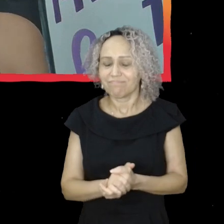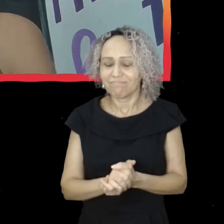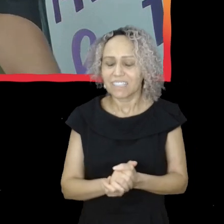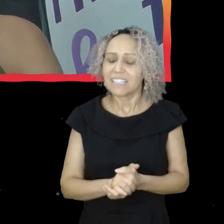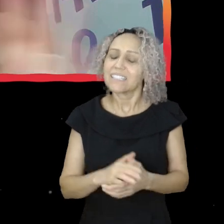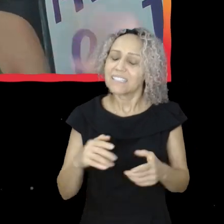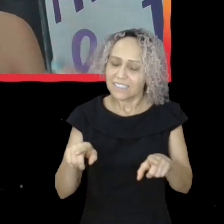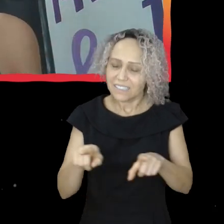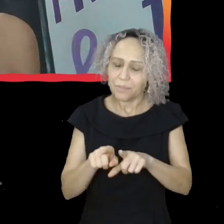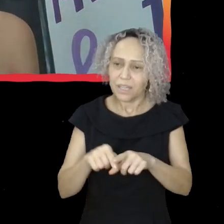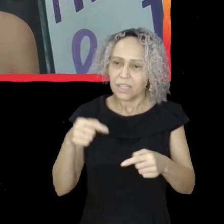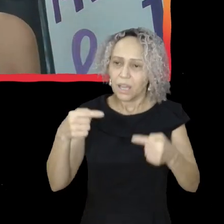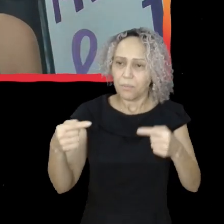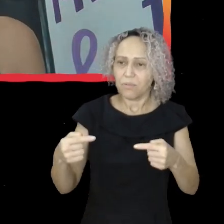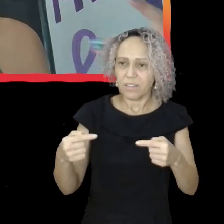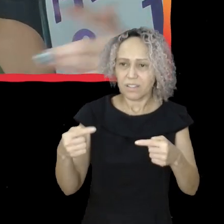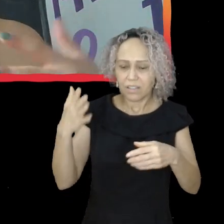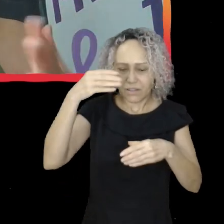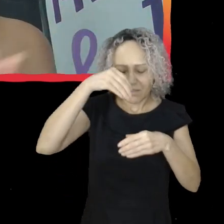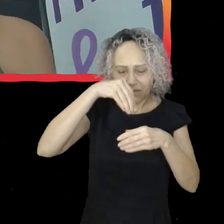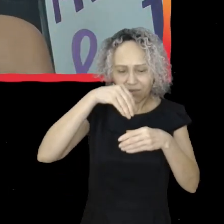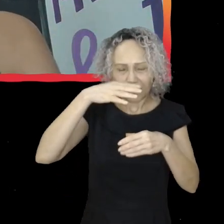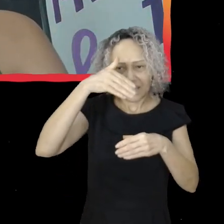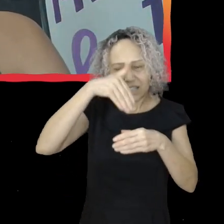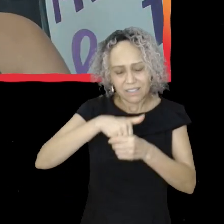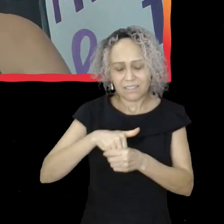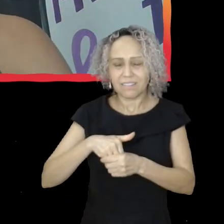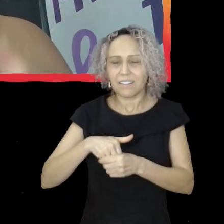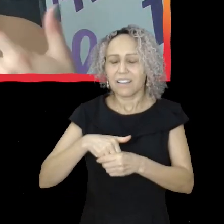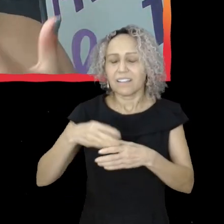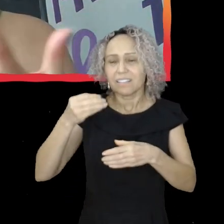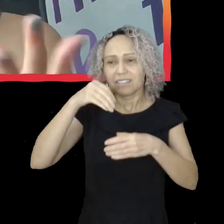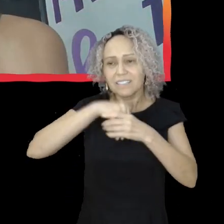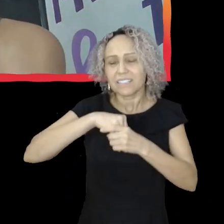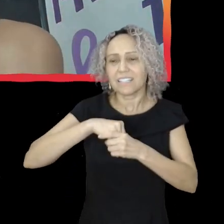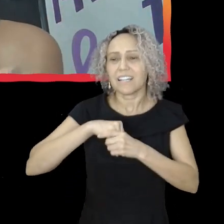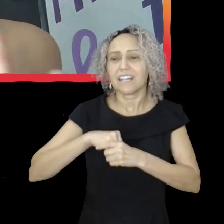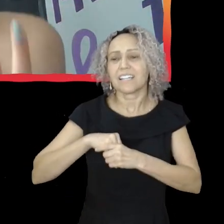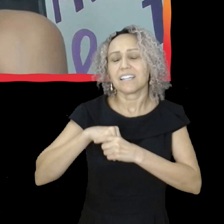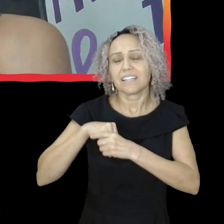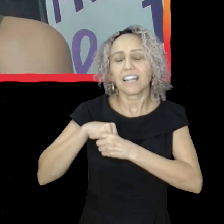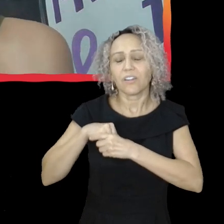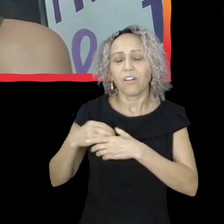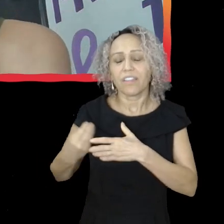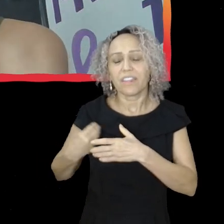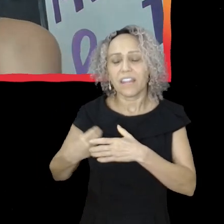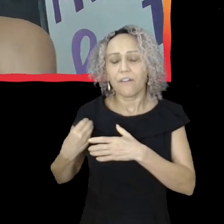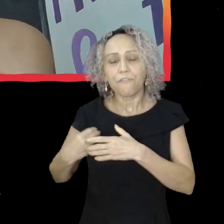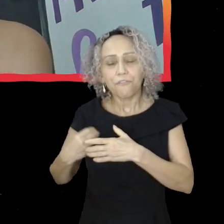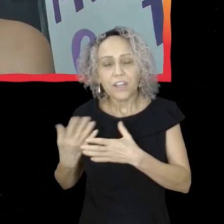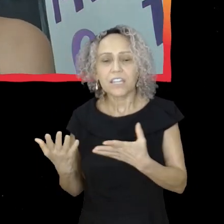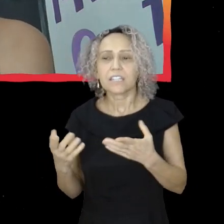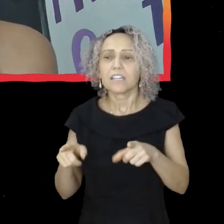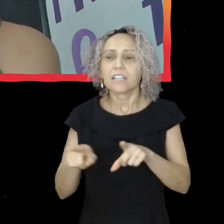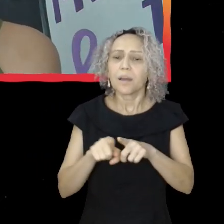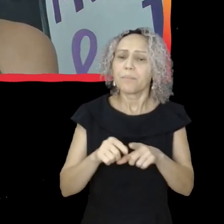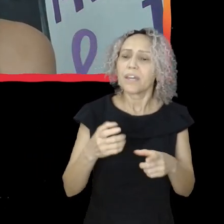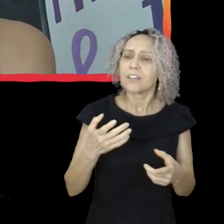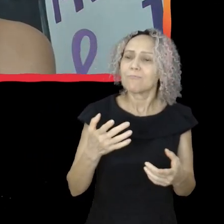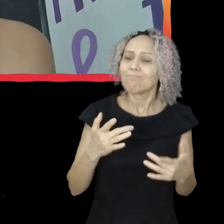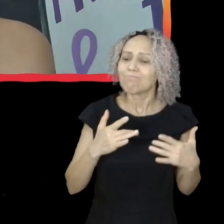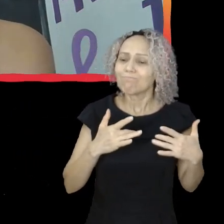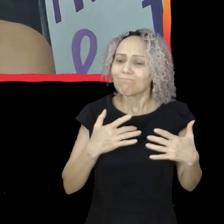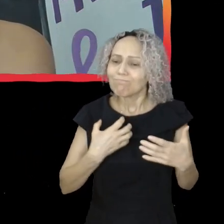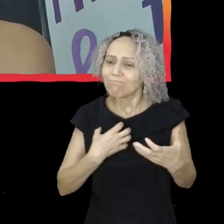vida, nas coisas boas também, faça parte da nossa vida, na construção de afetos também, né, então,